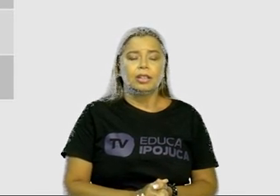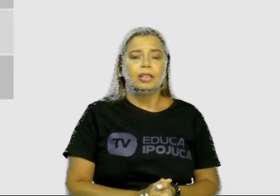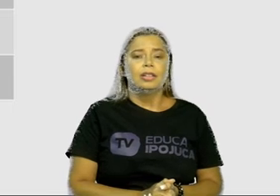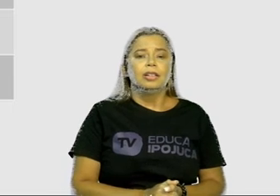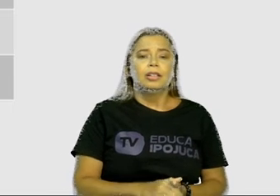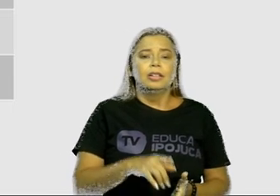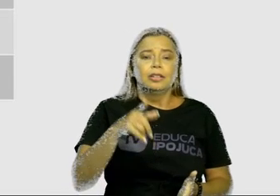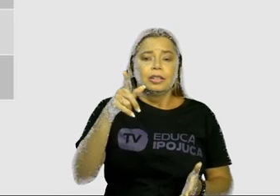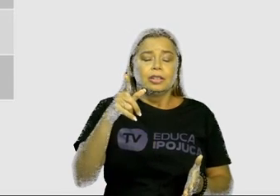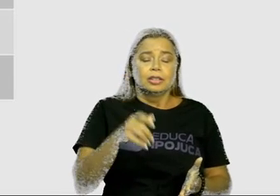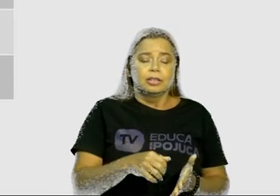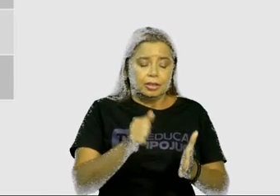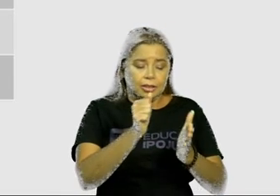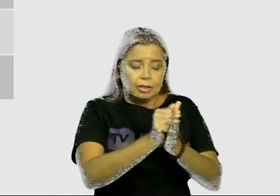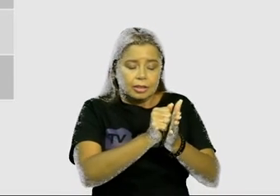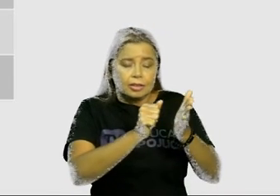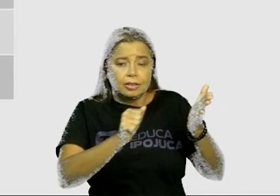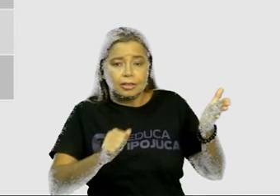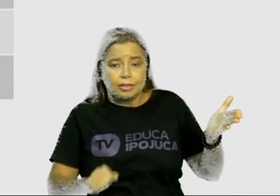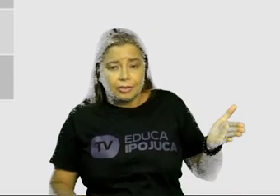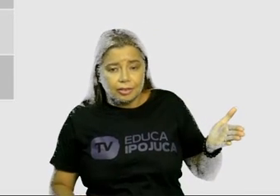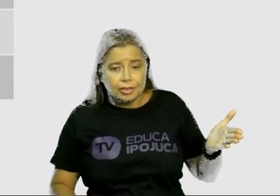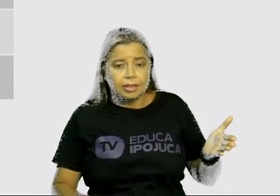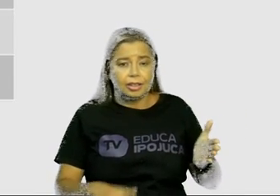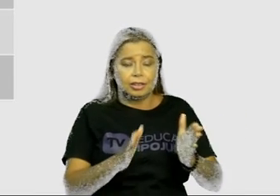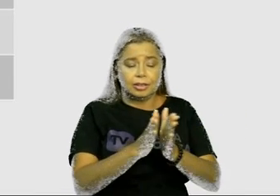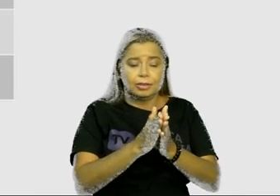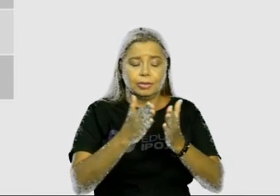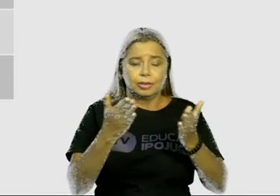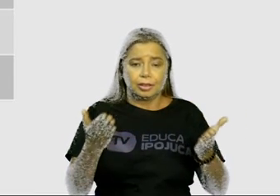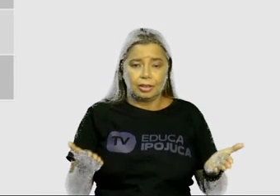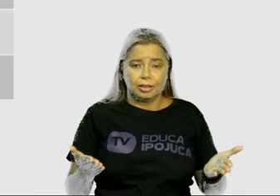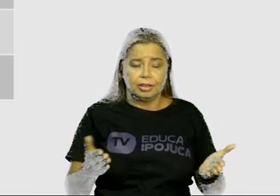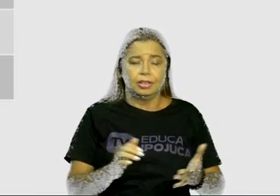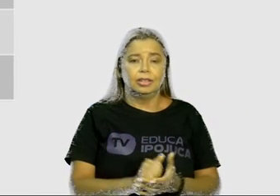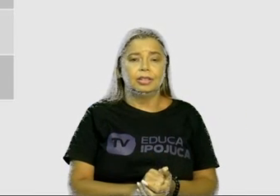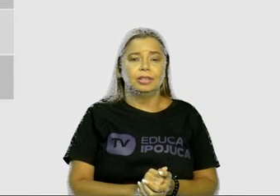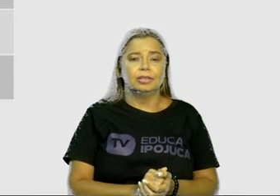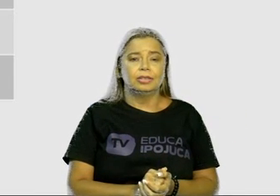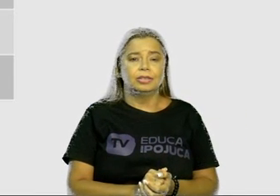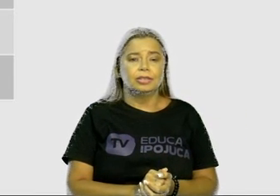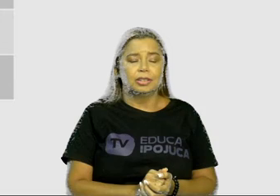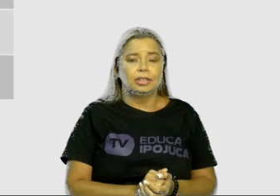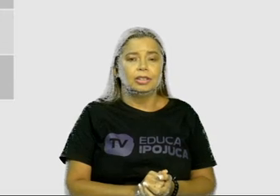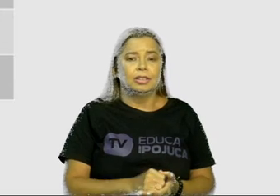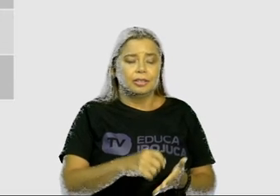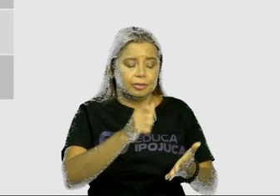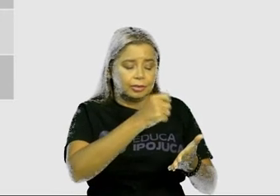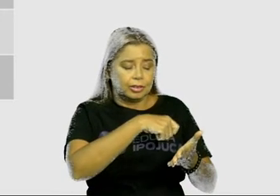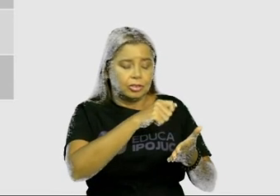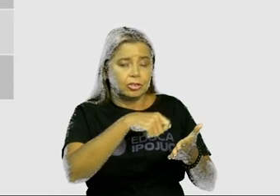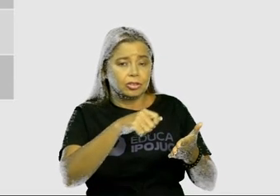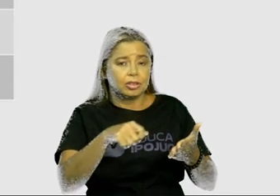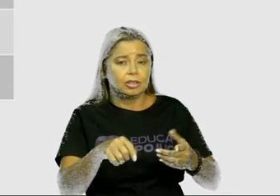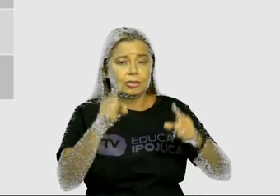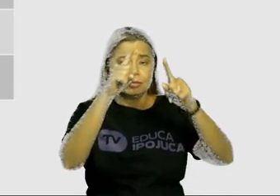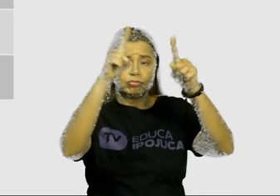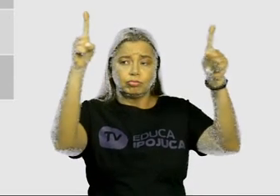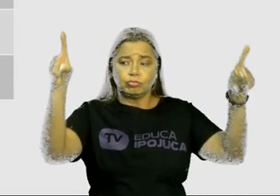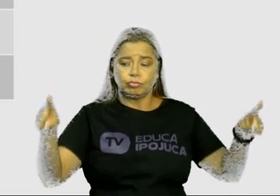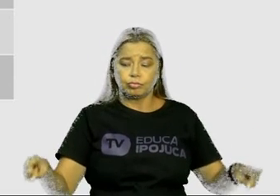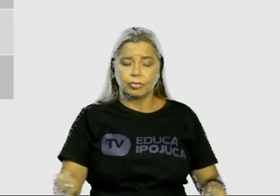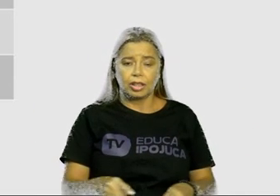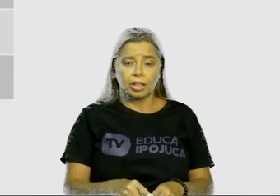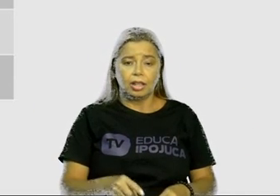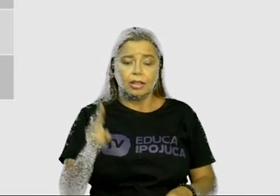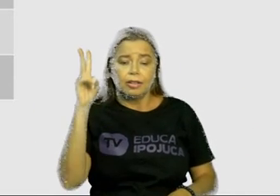logo a atividade no caderno de vocês e a data e perceba o quadro. Complete o quadro identificando as